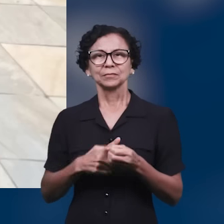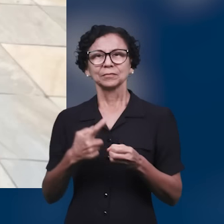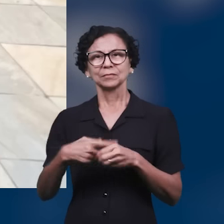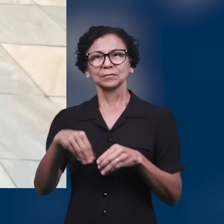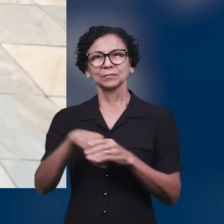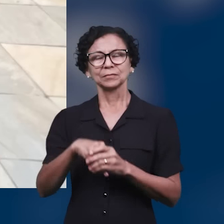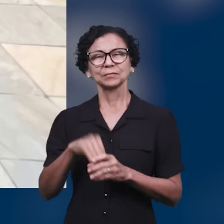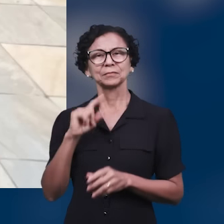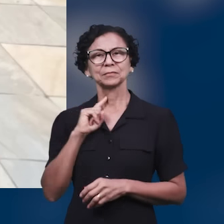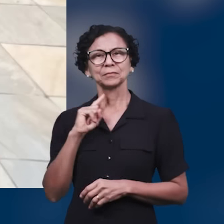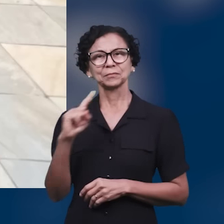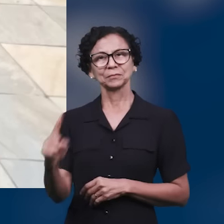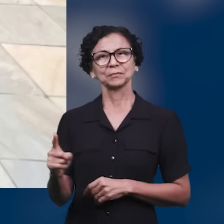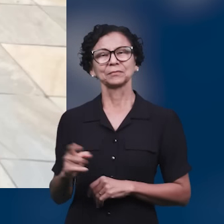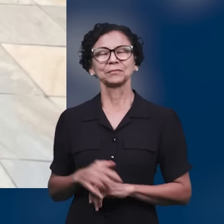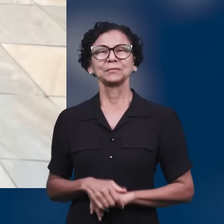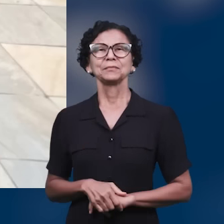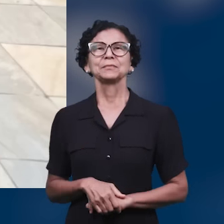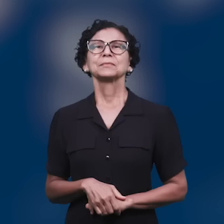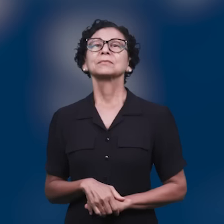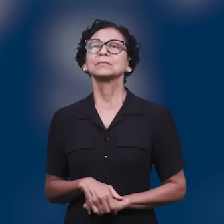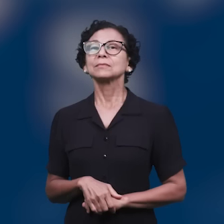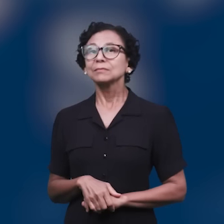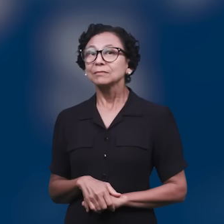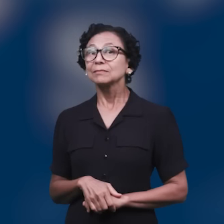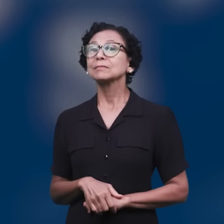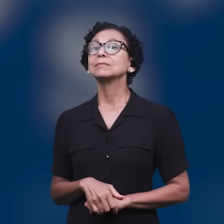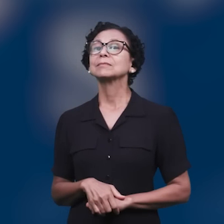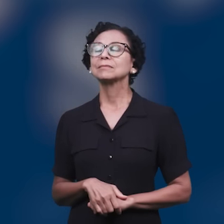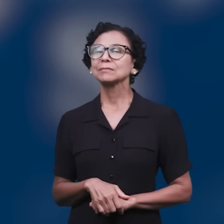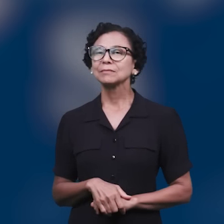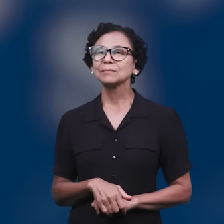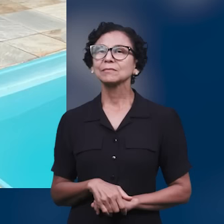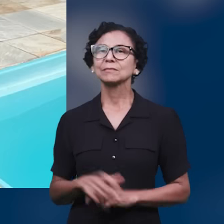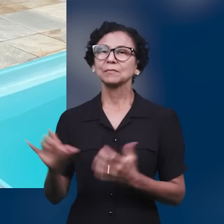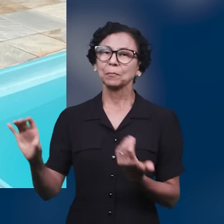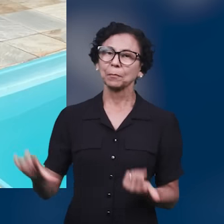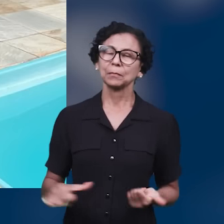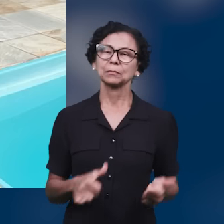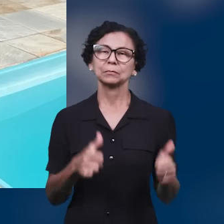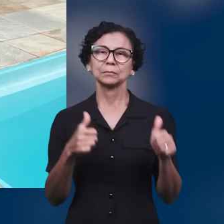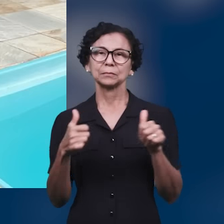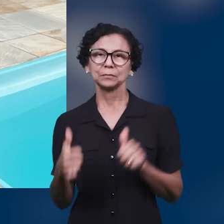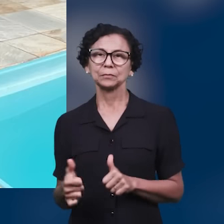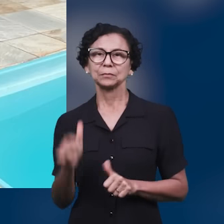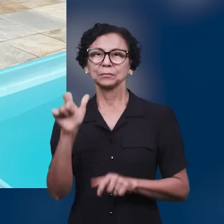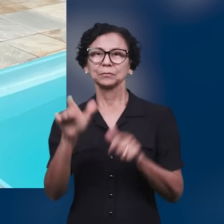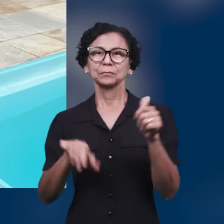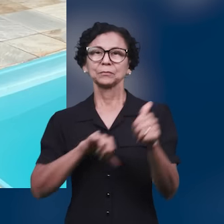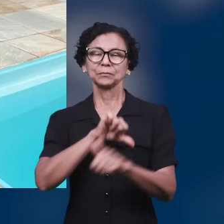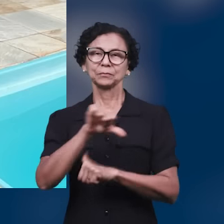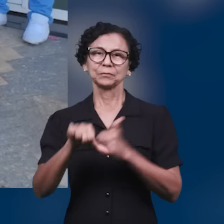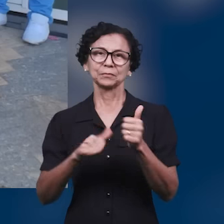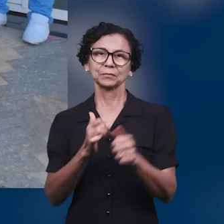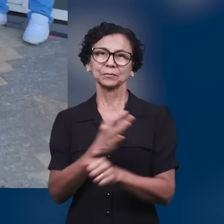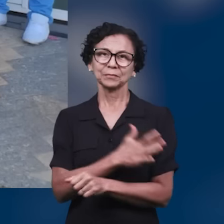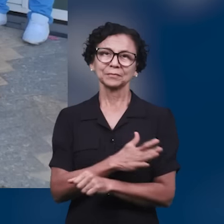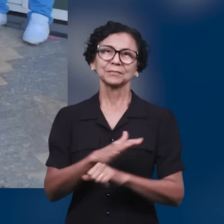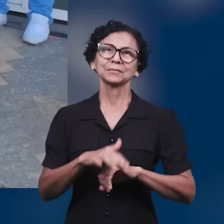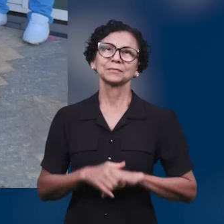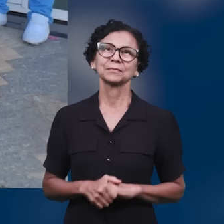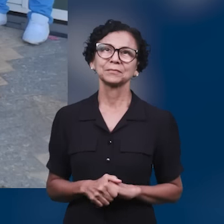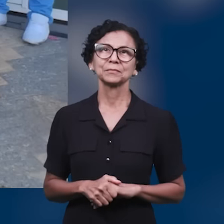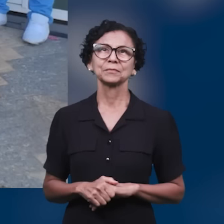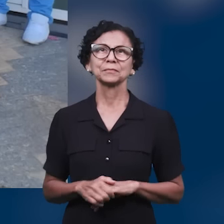e o nome do Senhor foi glorificado, pois novas vidas foram alcançadas para a glória do nome do nosso Deus.